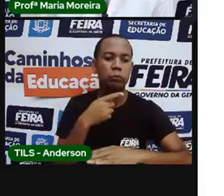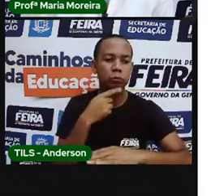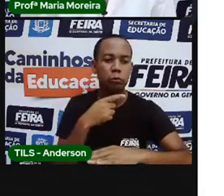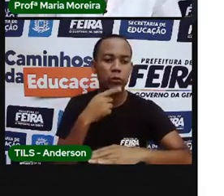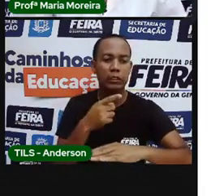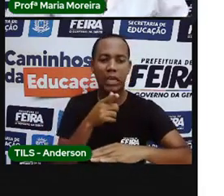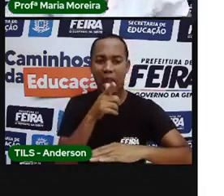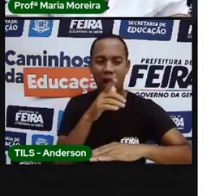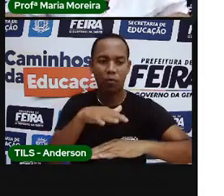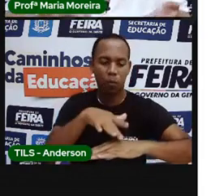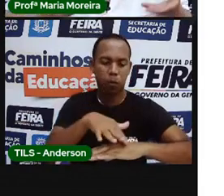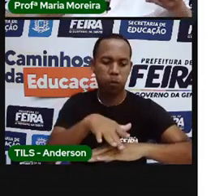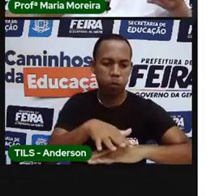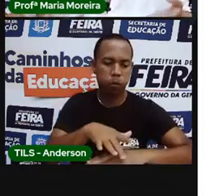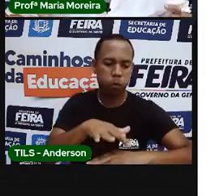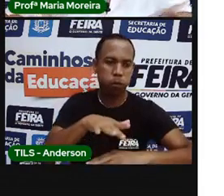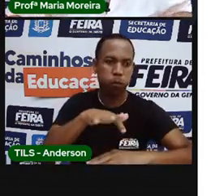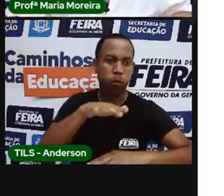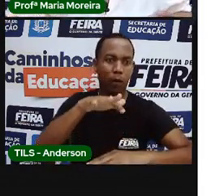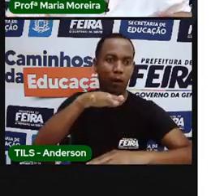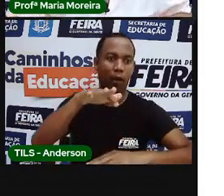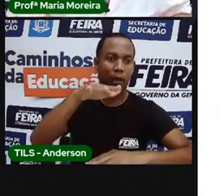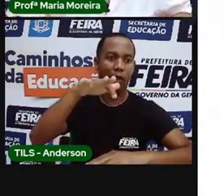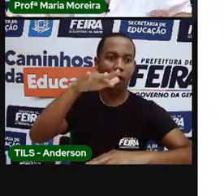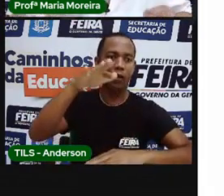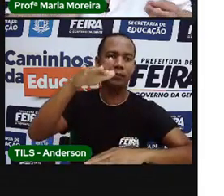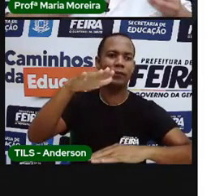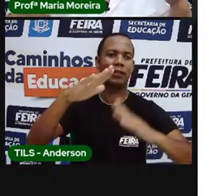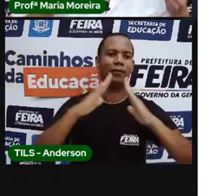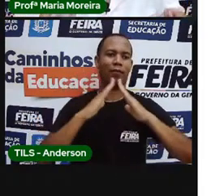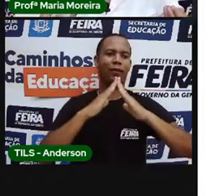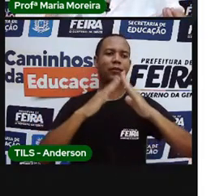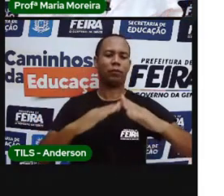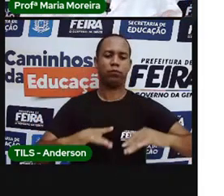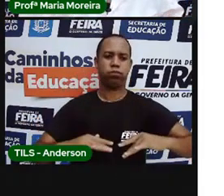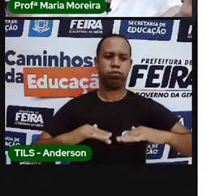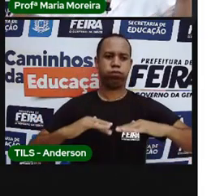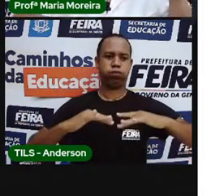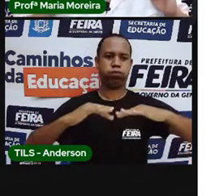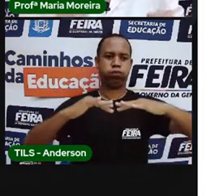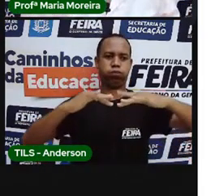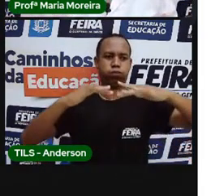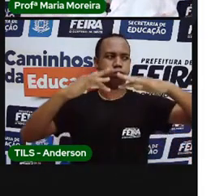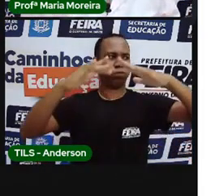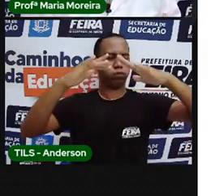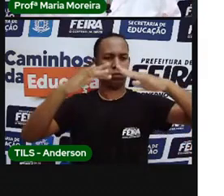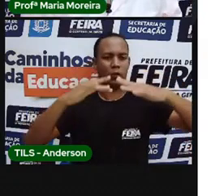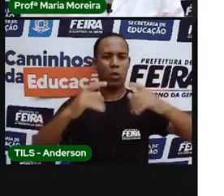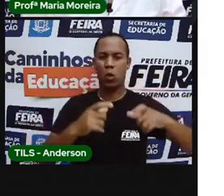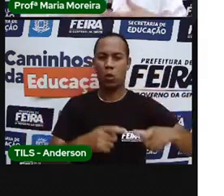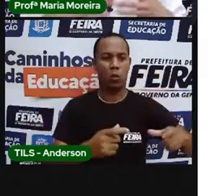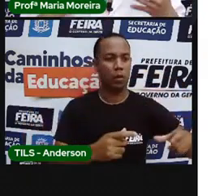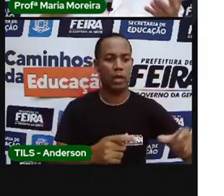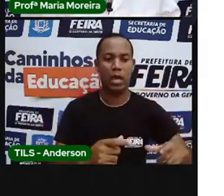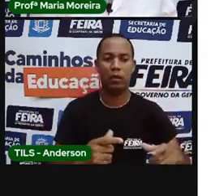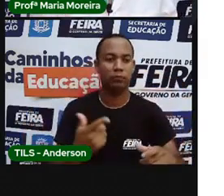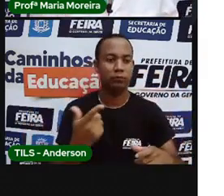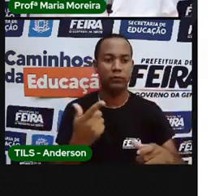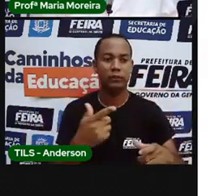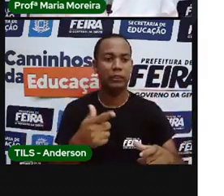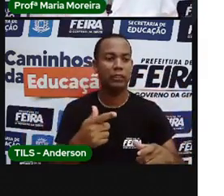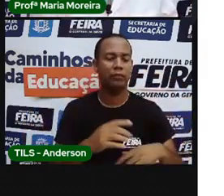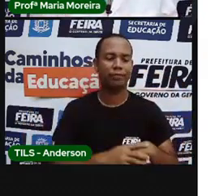para onde ir, vai subindo, subindo, subindo e acaba fazendo o quê? Essas enchentes. Que é quando a água não tem para onde ir e acaba